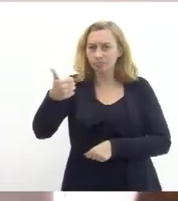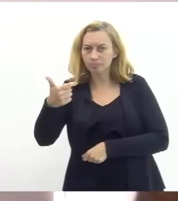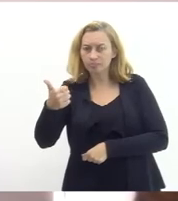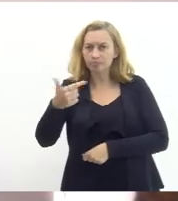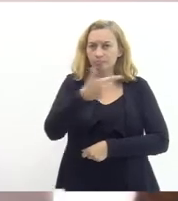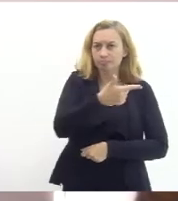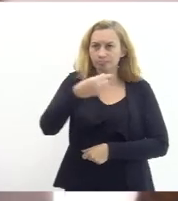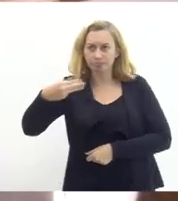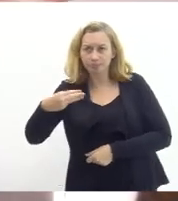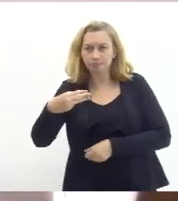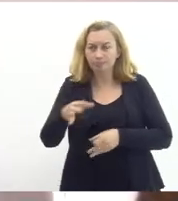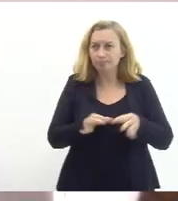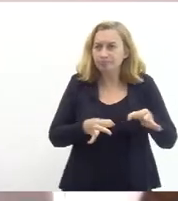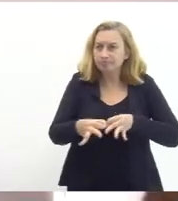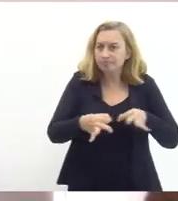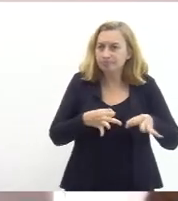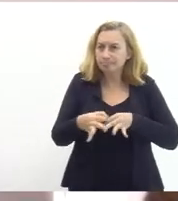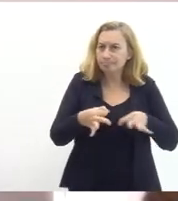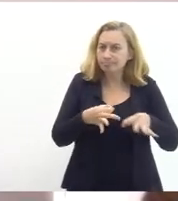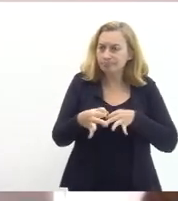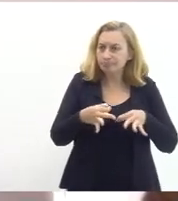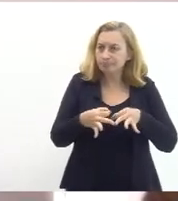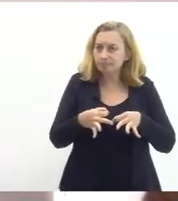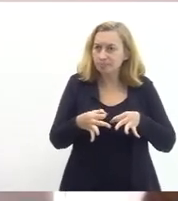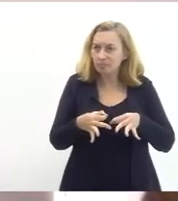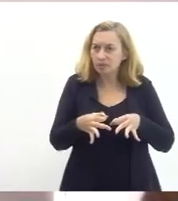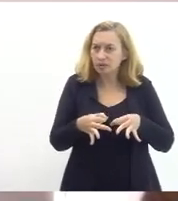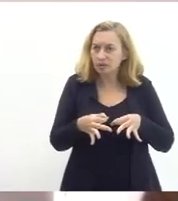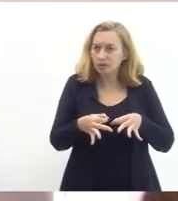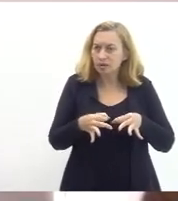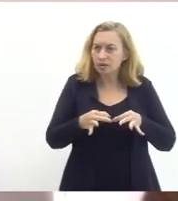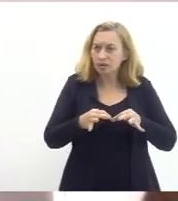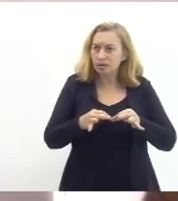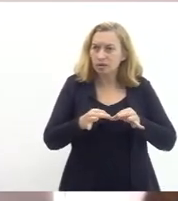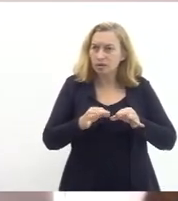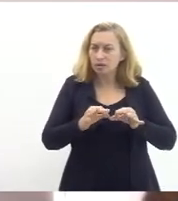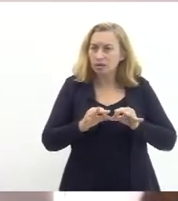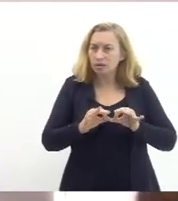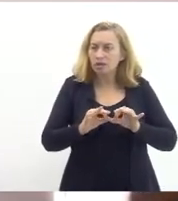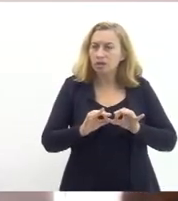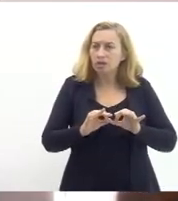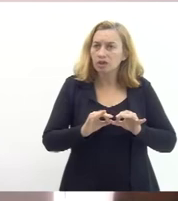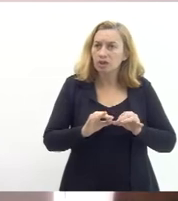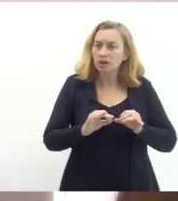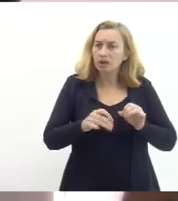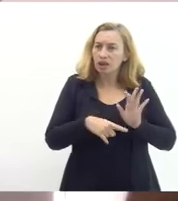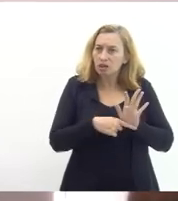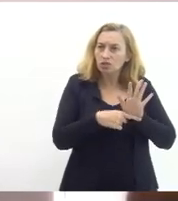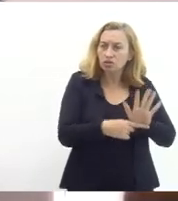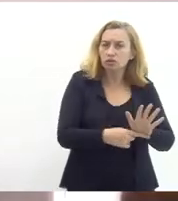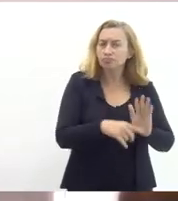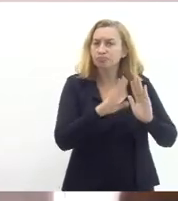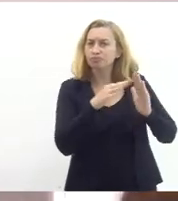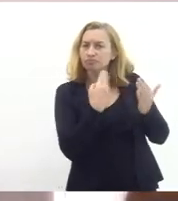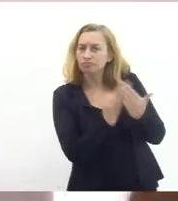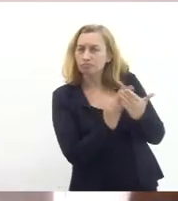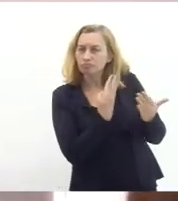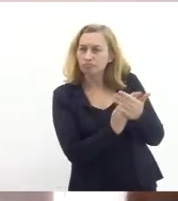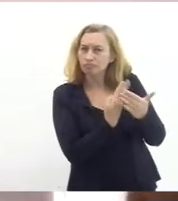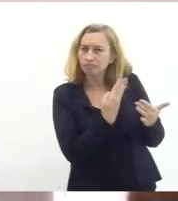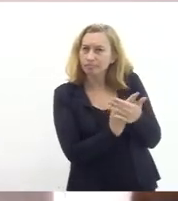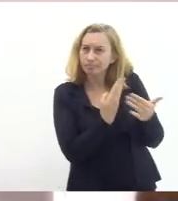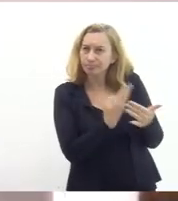2023 é organizar por exemplo um robusto programa de reforço escolar por exemplo para começar a mitigar a atenuar a